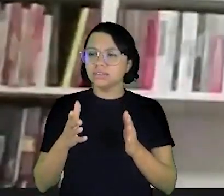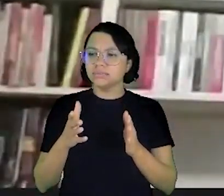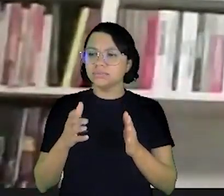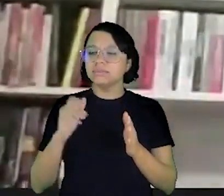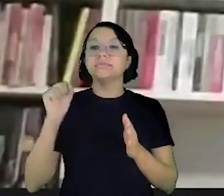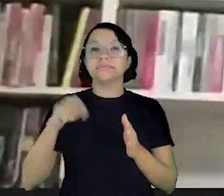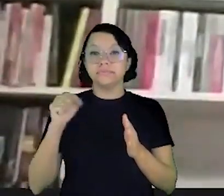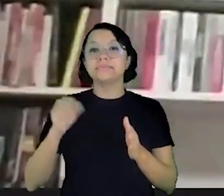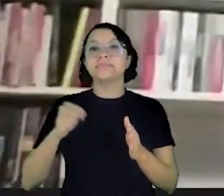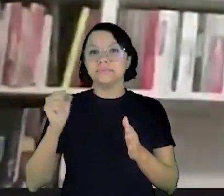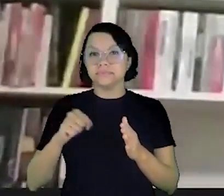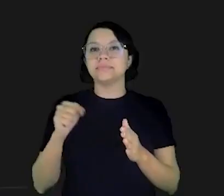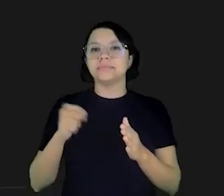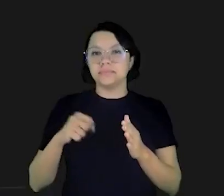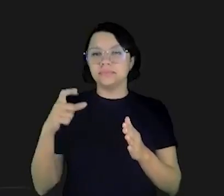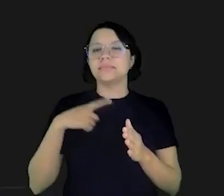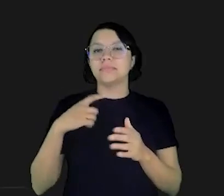Mariana?